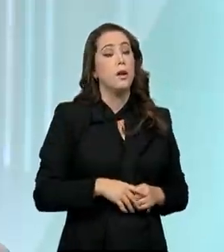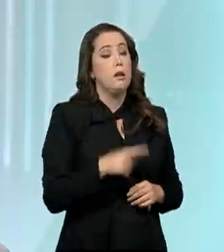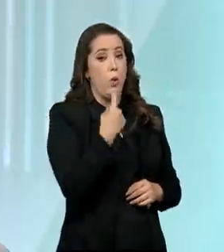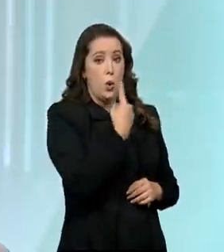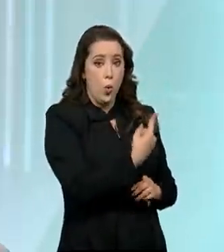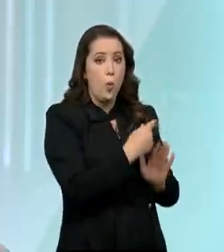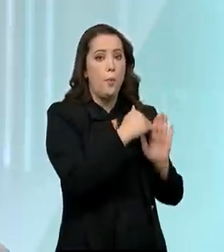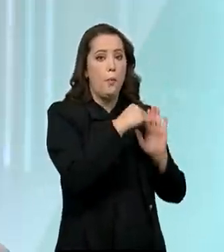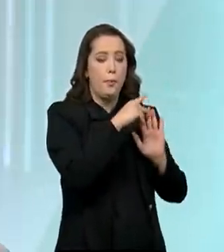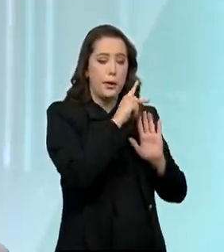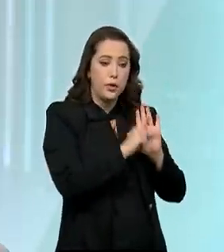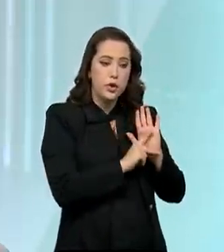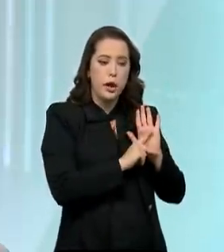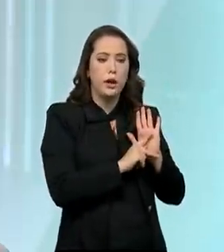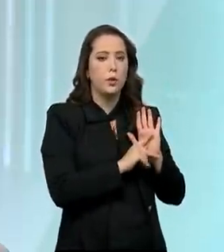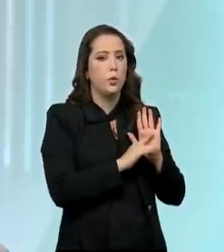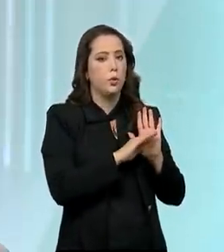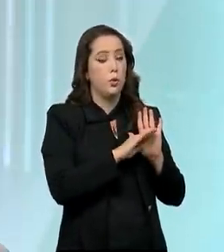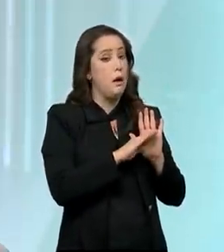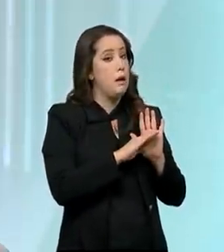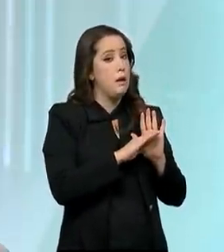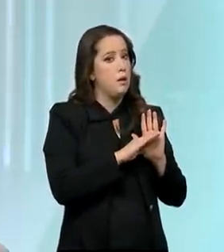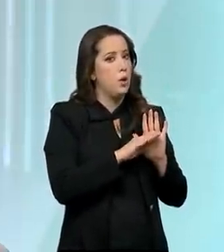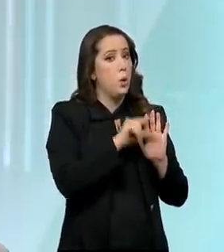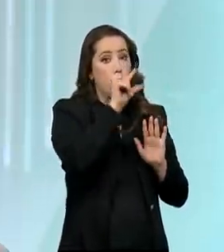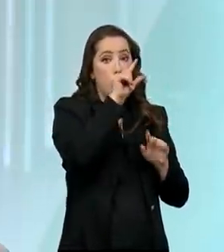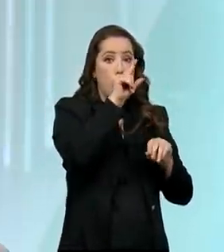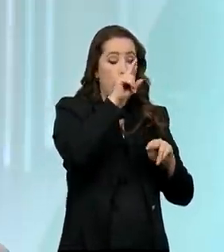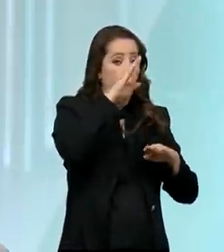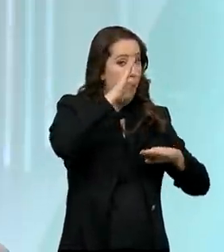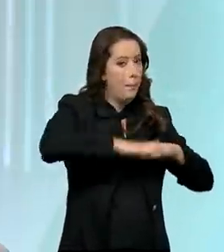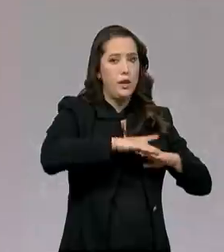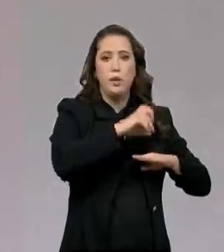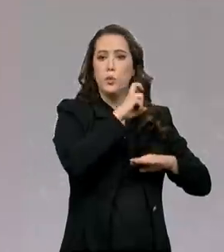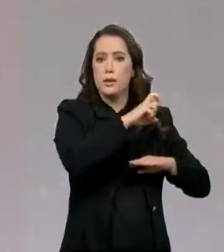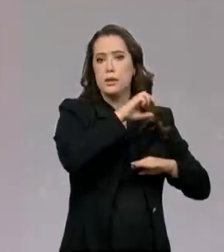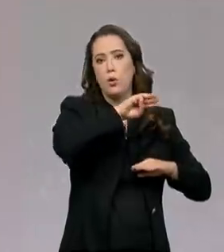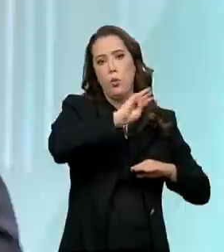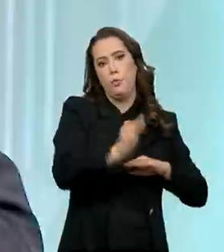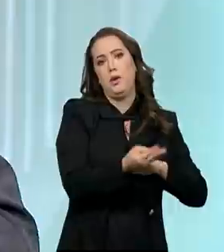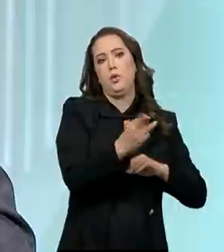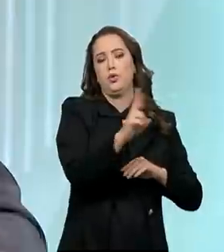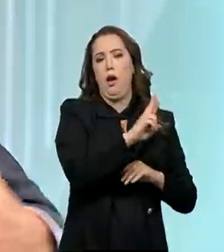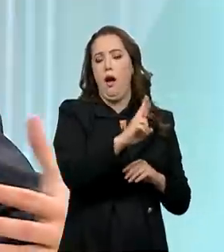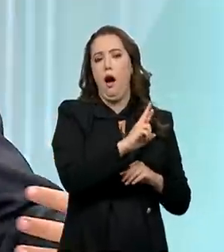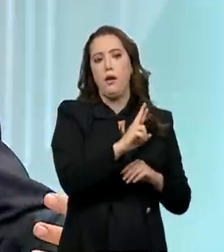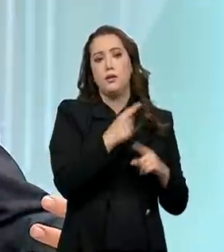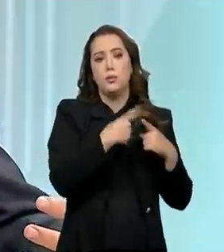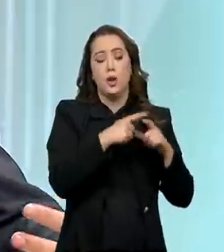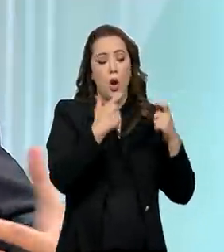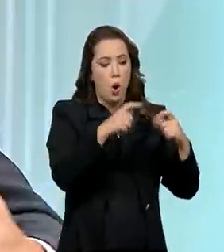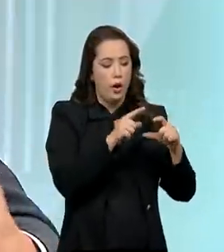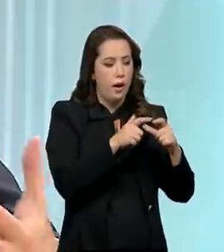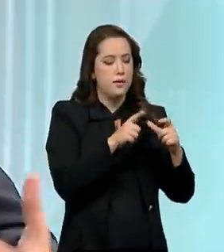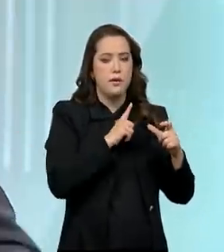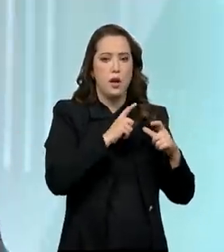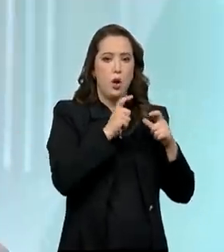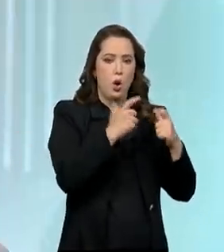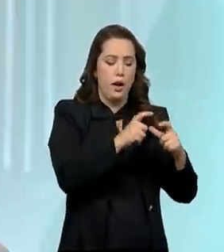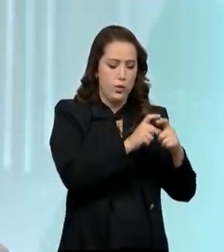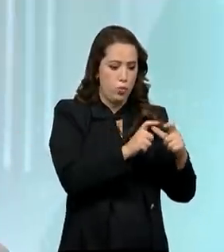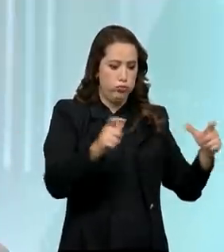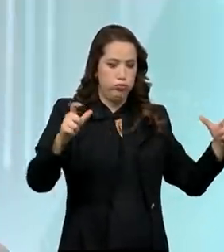pelo menos 5 milhões de reais. Pelo menos 5 milhões de A partir de 5? A partir de 5. Porque tem áreas que são áreas muito grandes, áreas